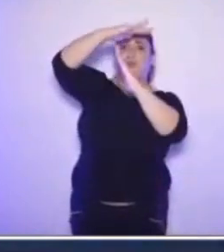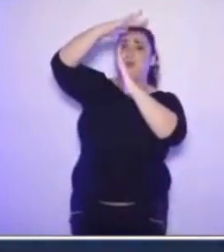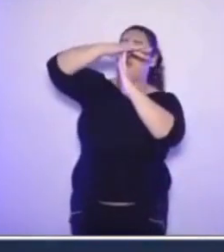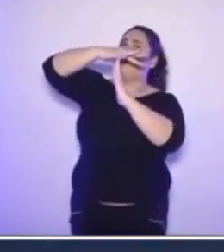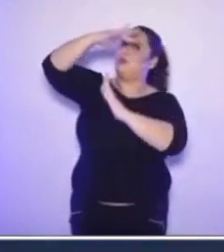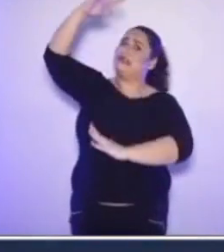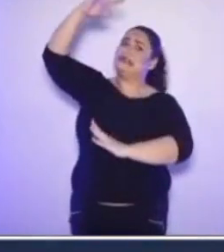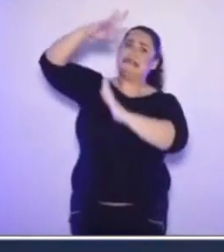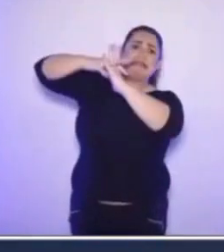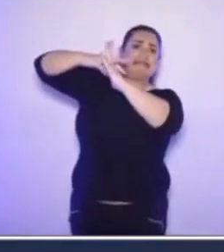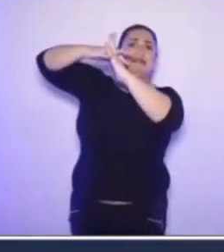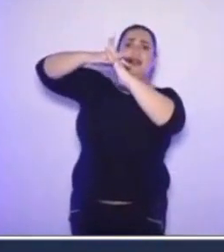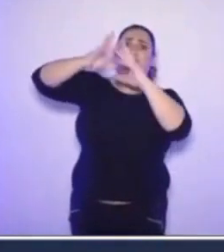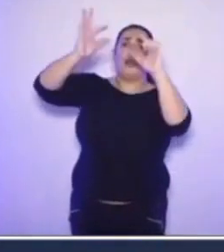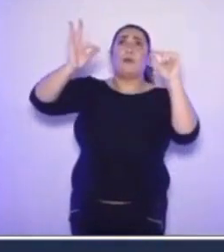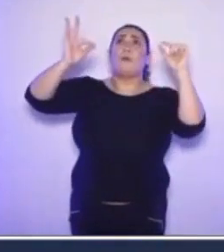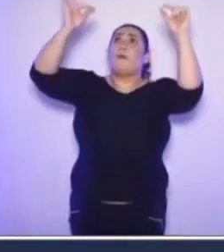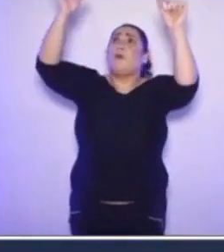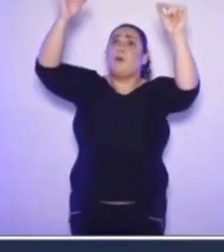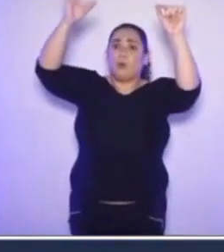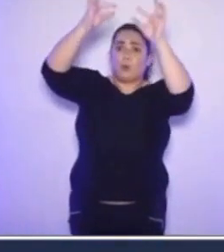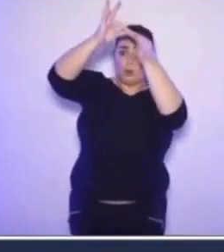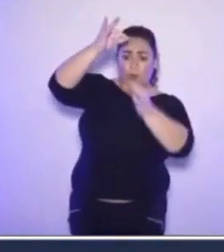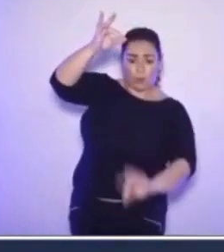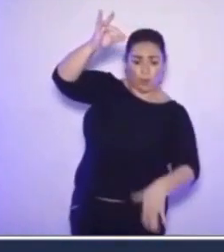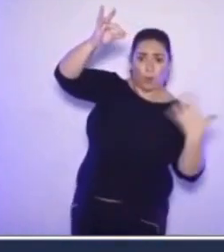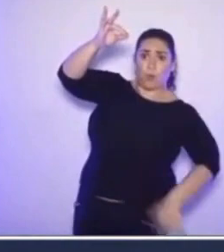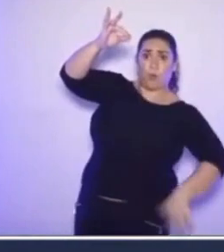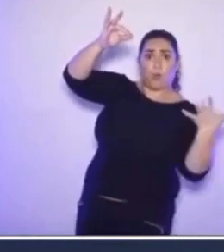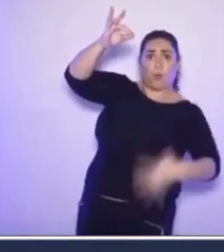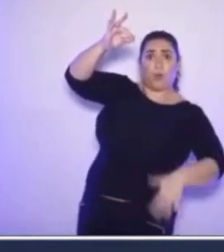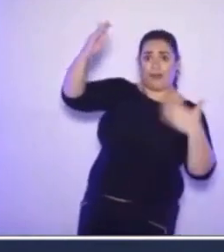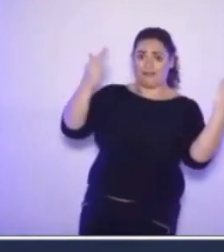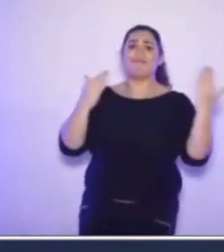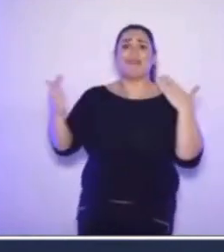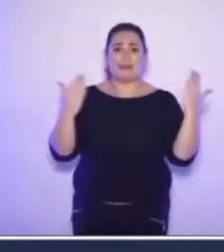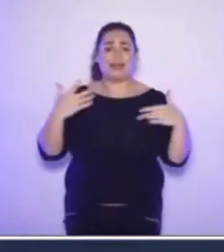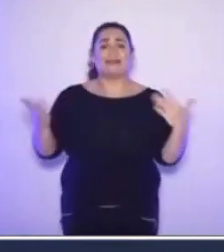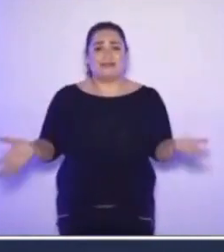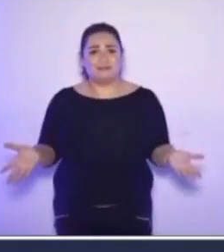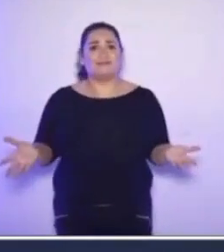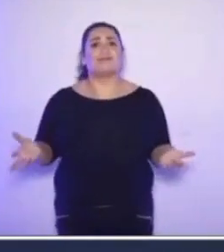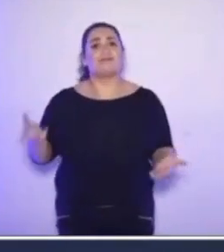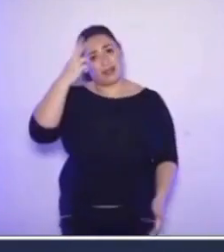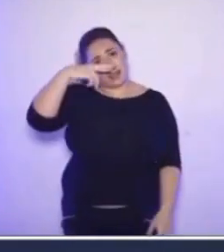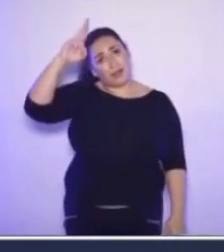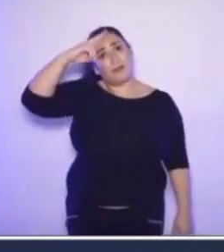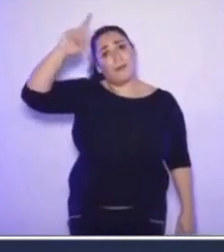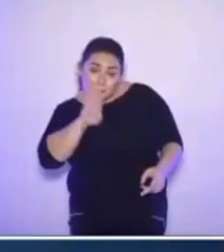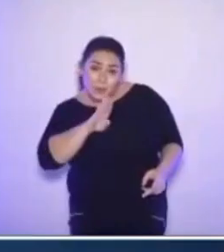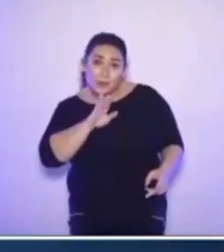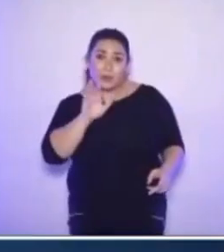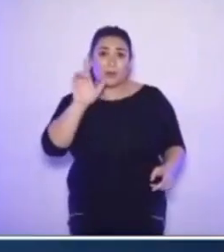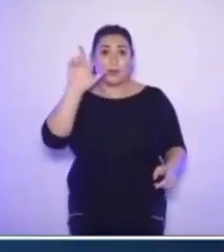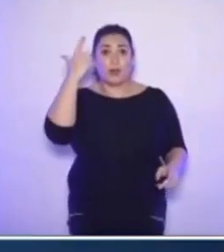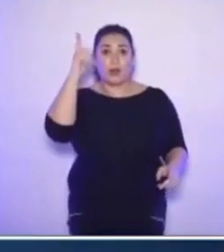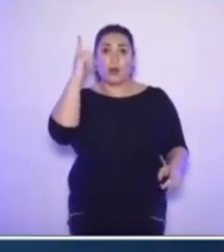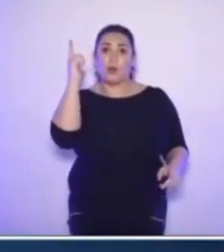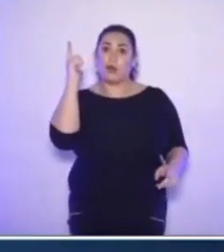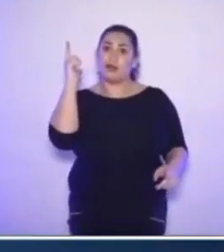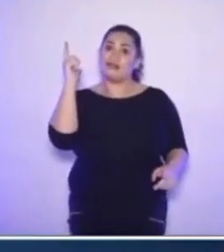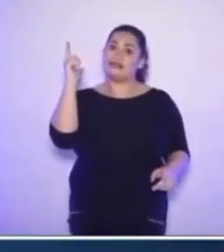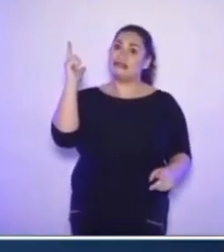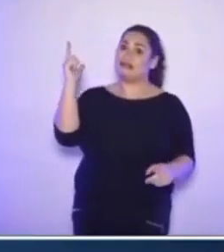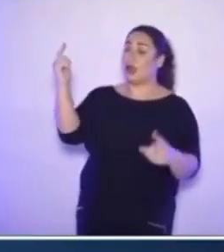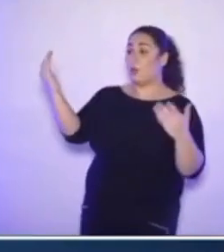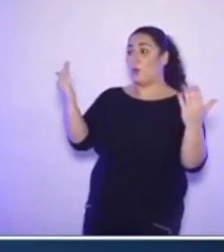Romero entrega uma cidade com esse aplauso, que tem um simbolismo do reconhecimento. Isso que estamos entregando